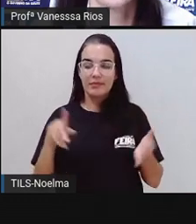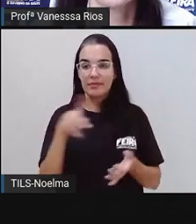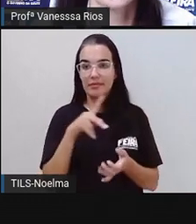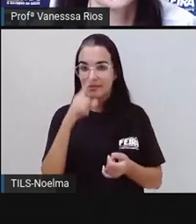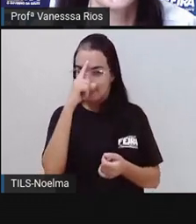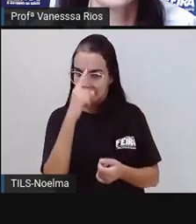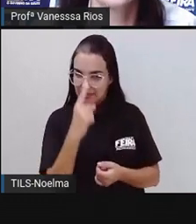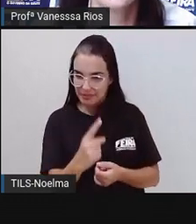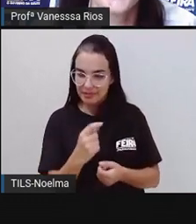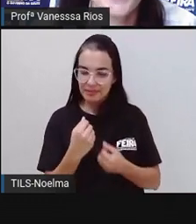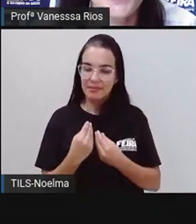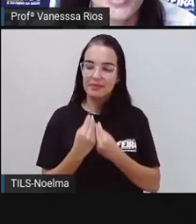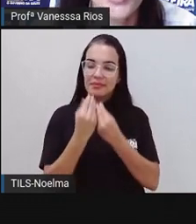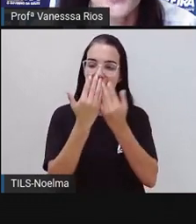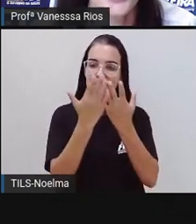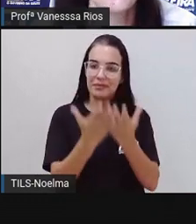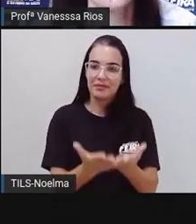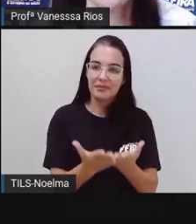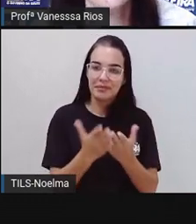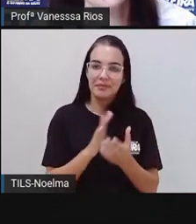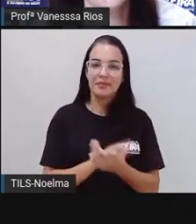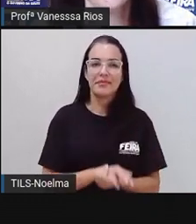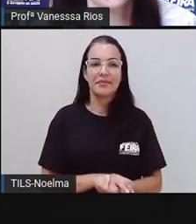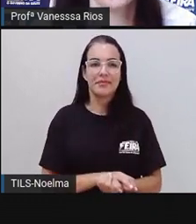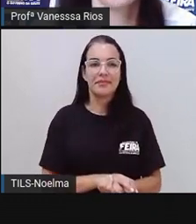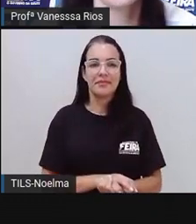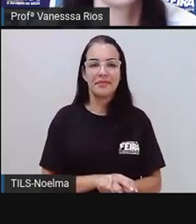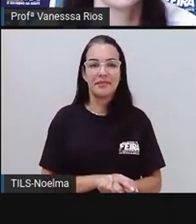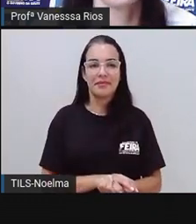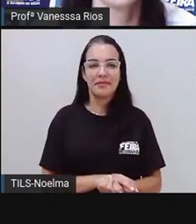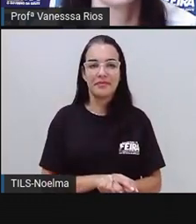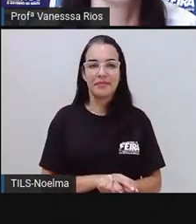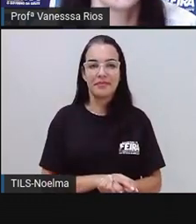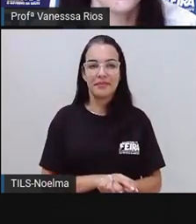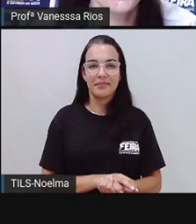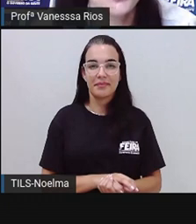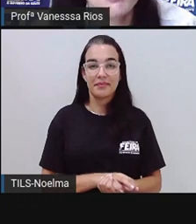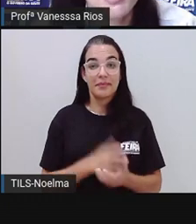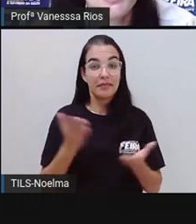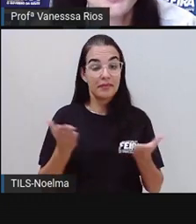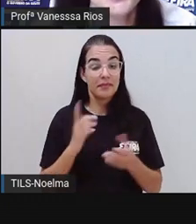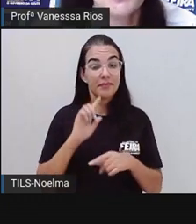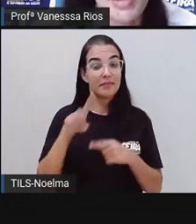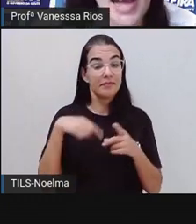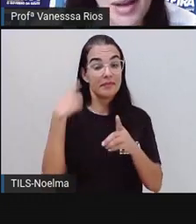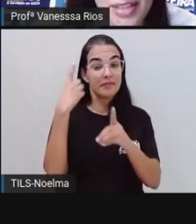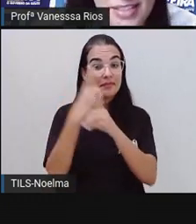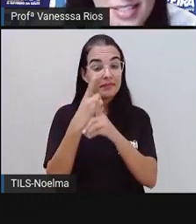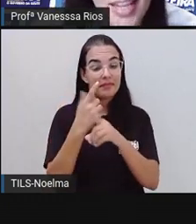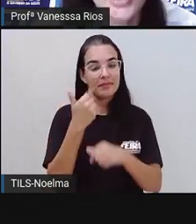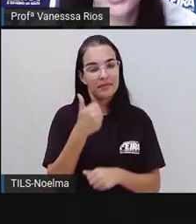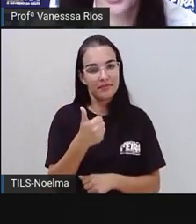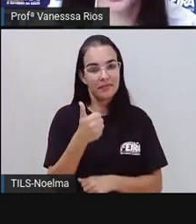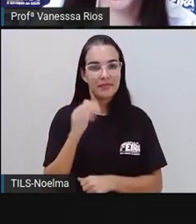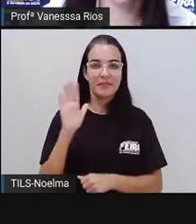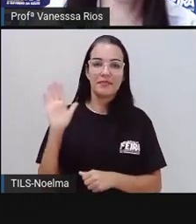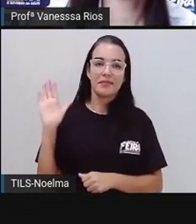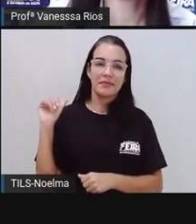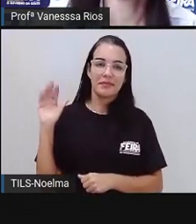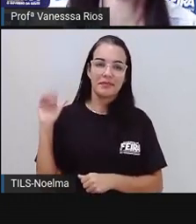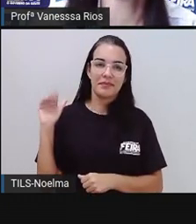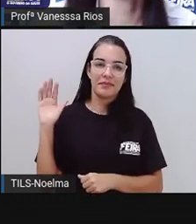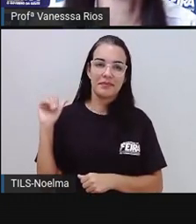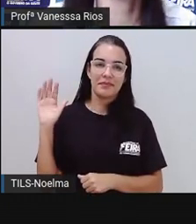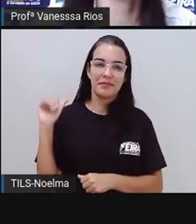professor, professora, preparou aí especialmente para você. E a gente se vê na próxima aula, tá certo, turma?